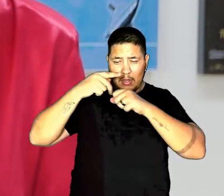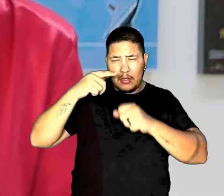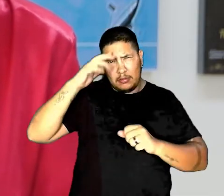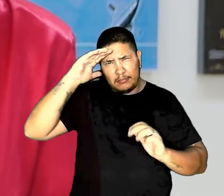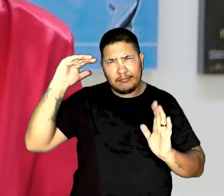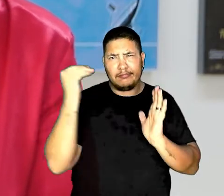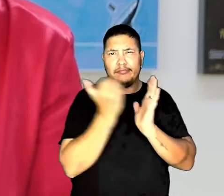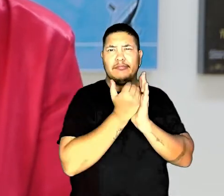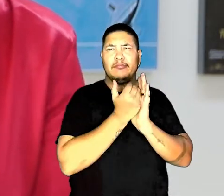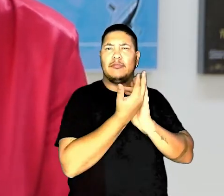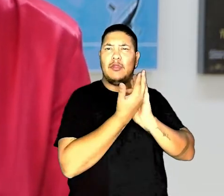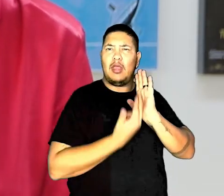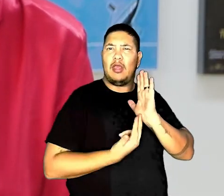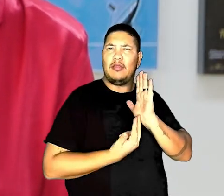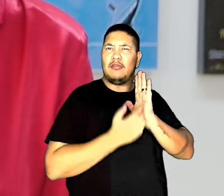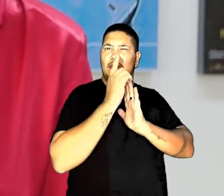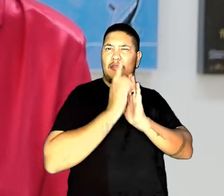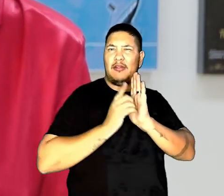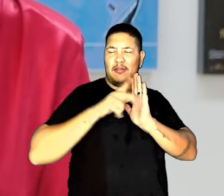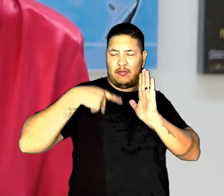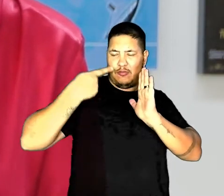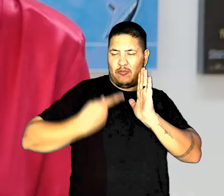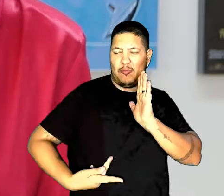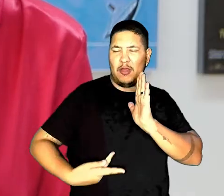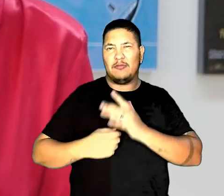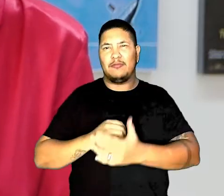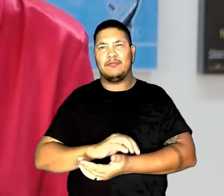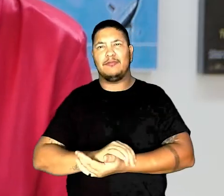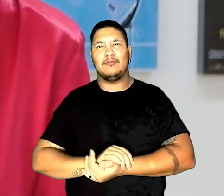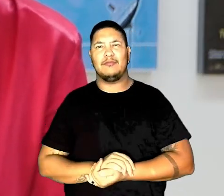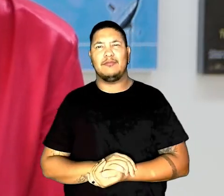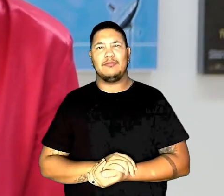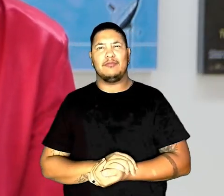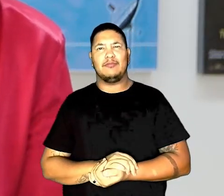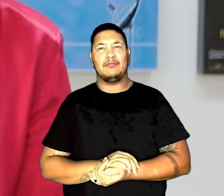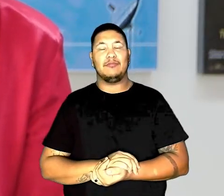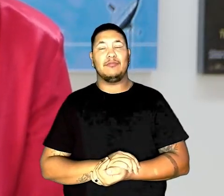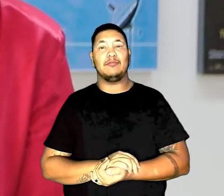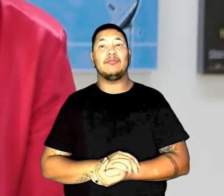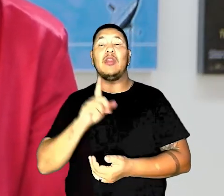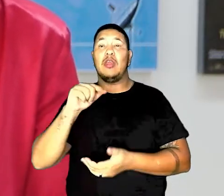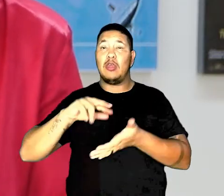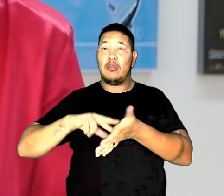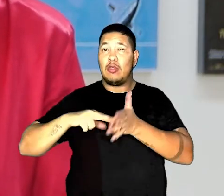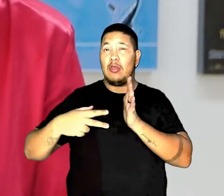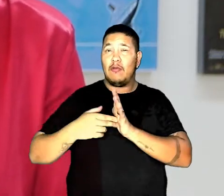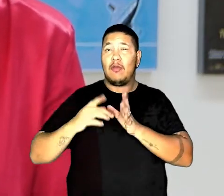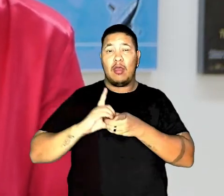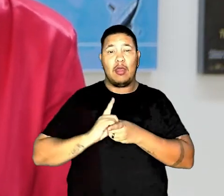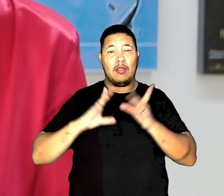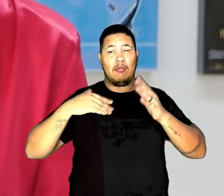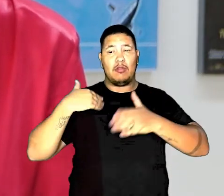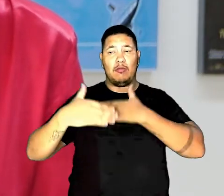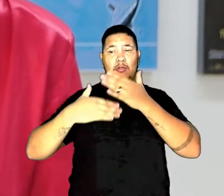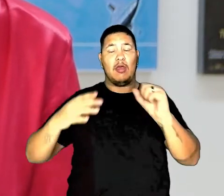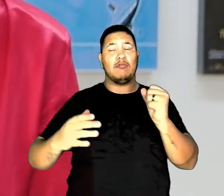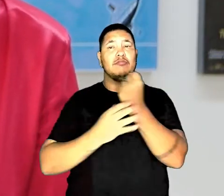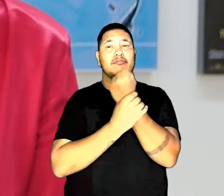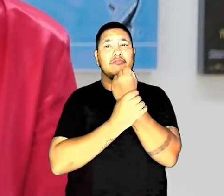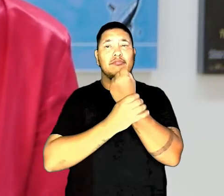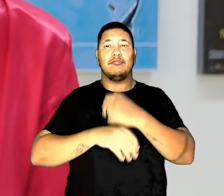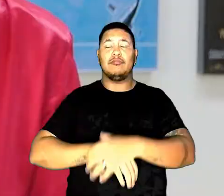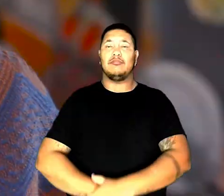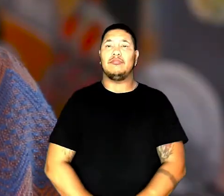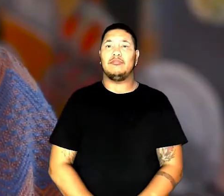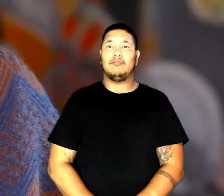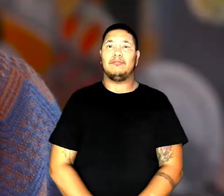que um país está cumplindo com os direitos humanos e com os princípios que fazem que essa democracia seja avançada e seja